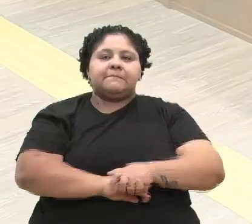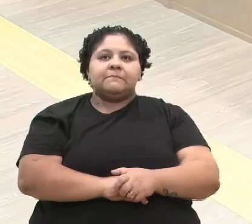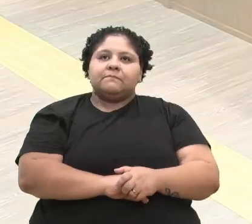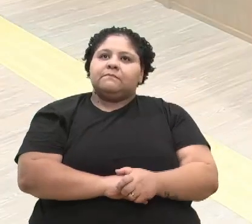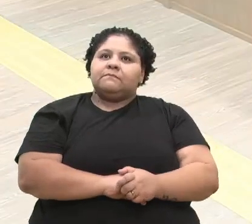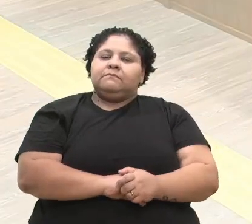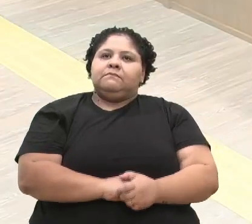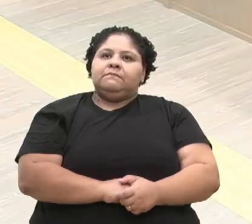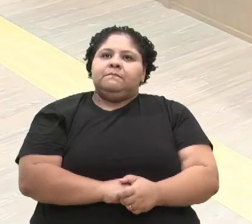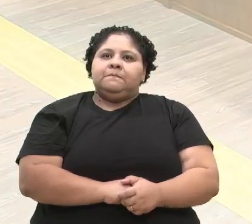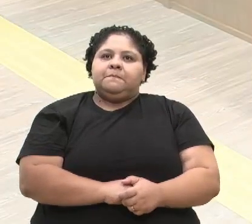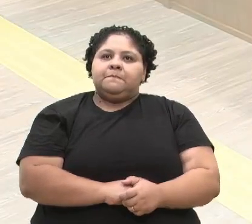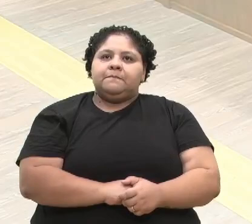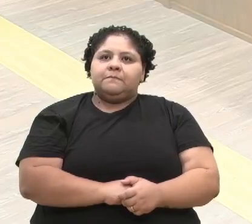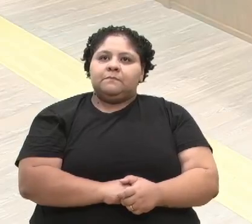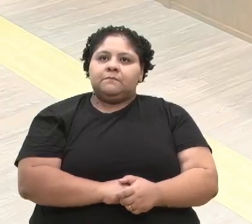palavra.